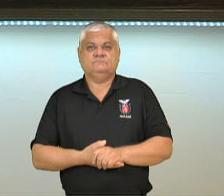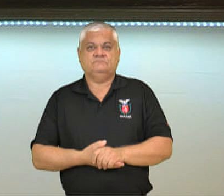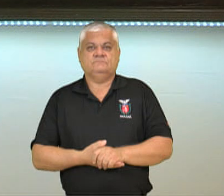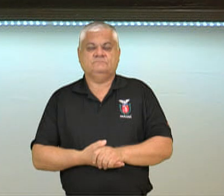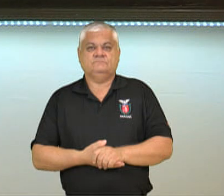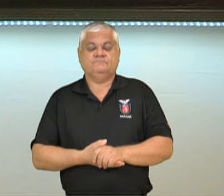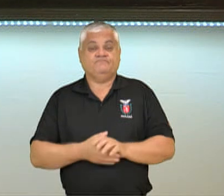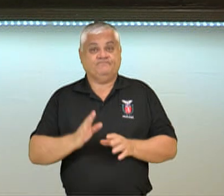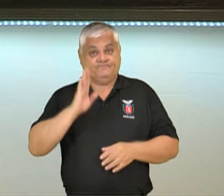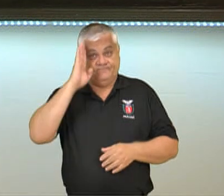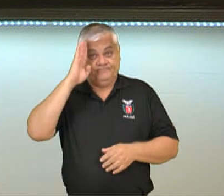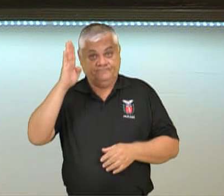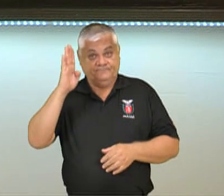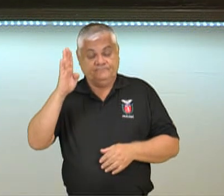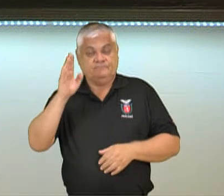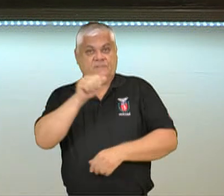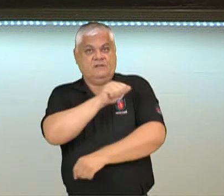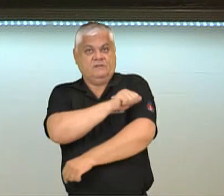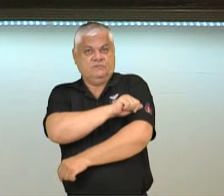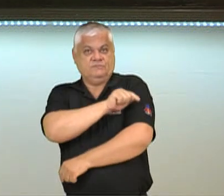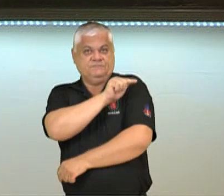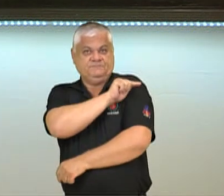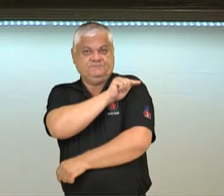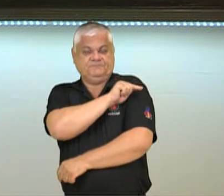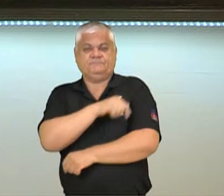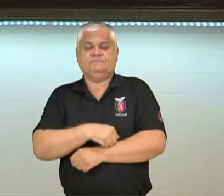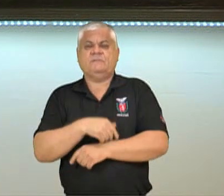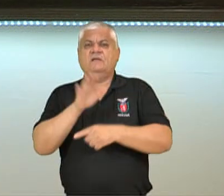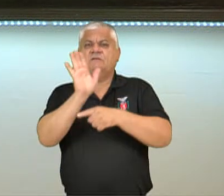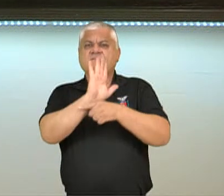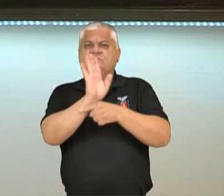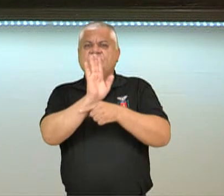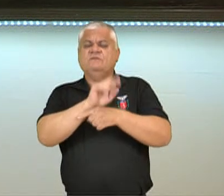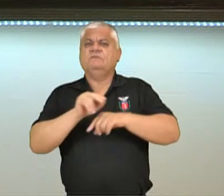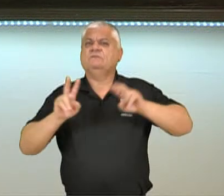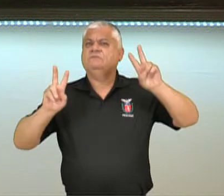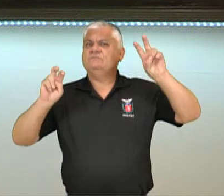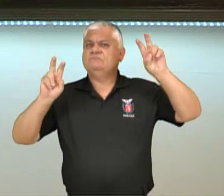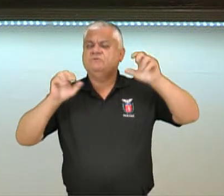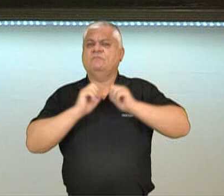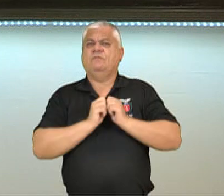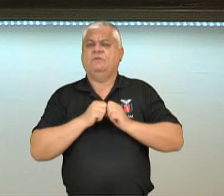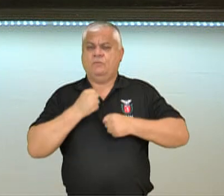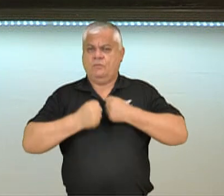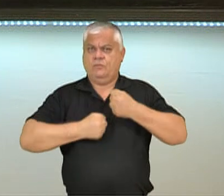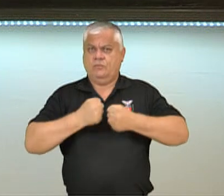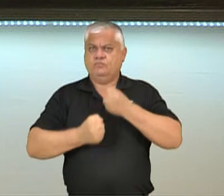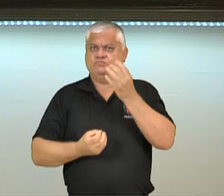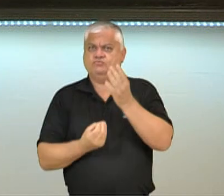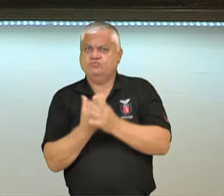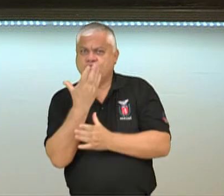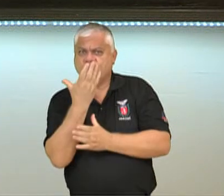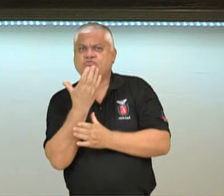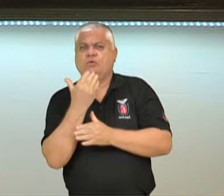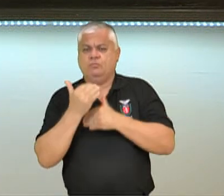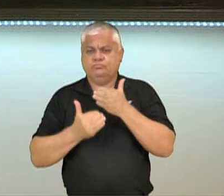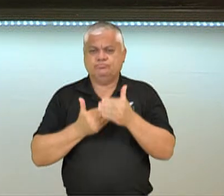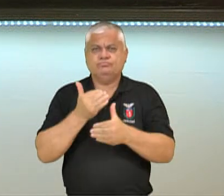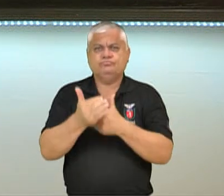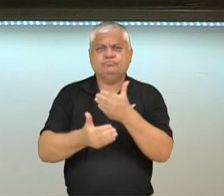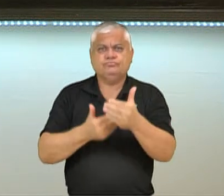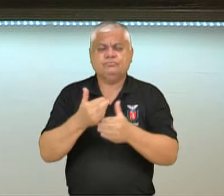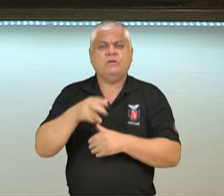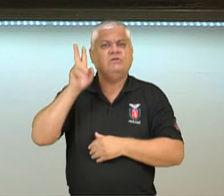Olá estudantes do sétimo ano, nesse vídeo vamos falar sobre a origem e evolução